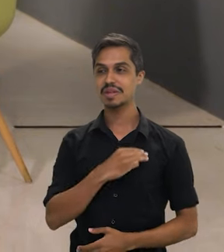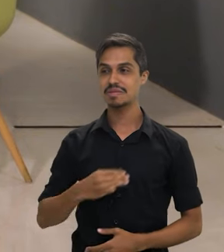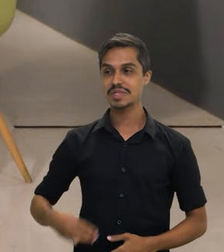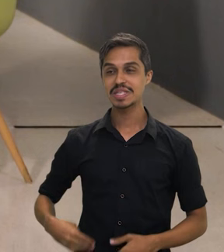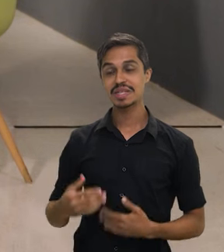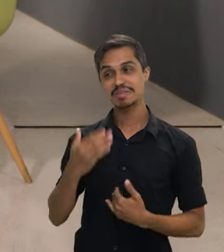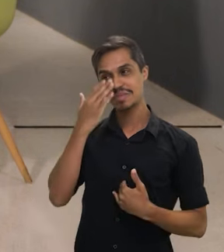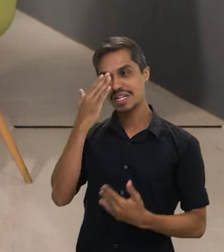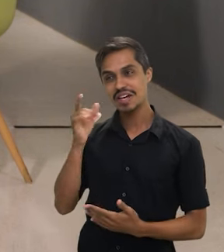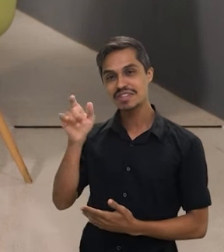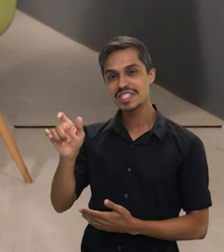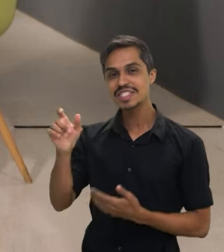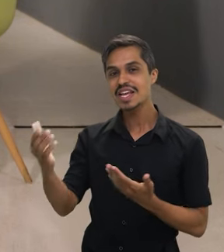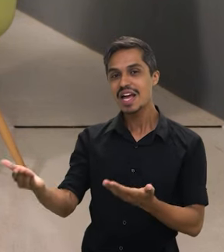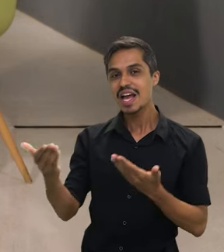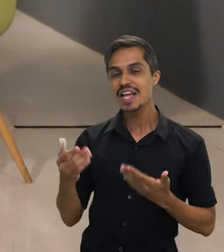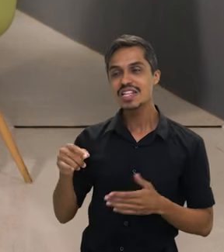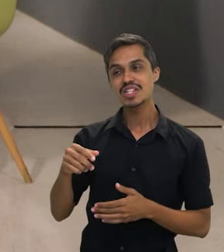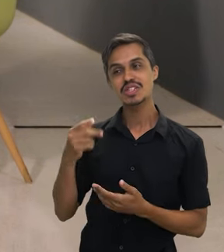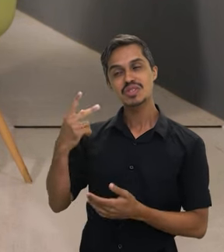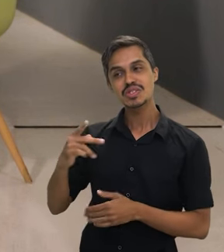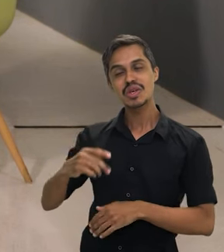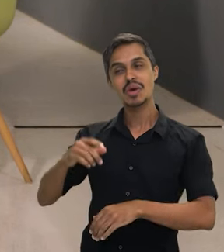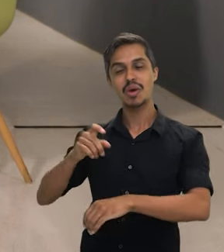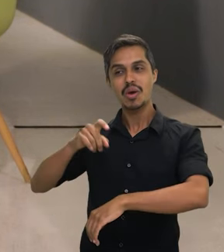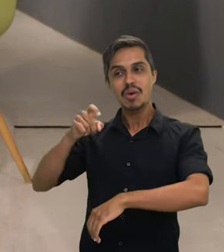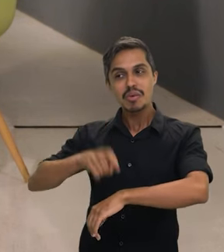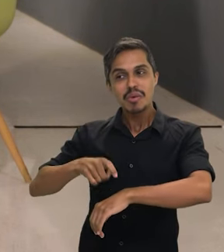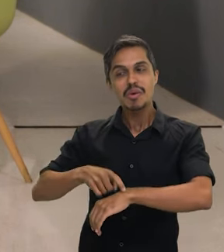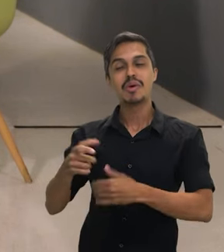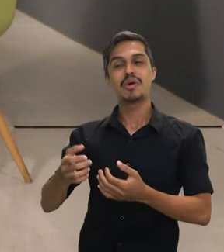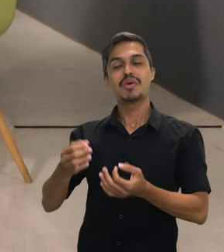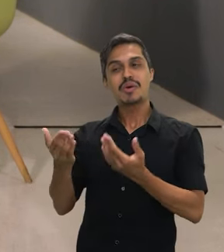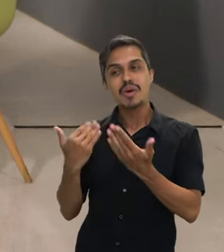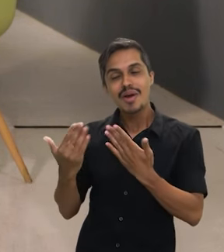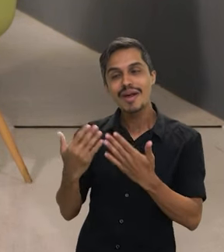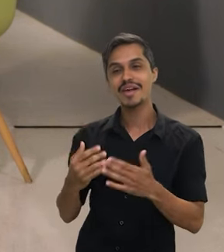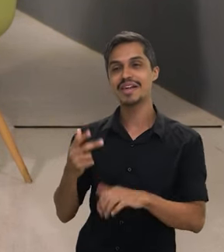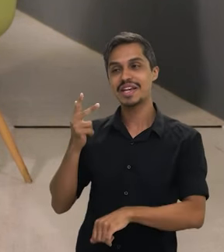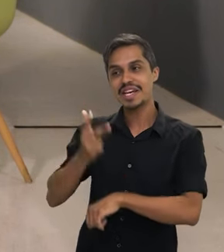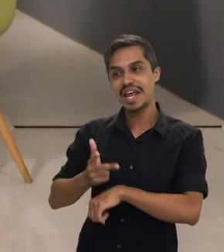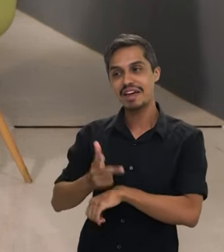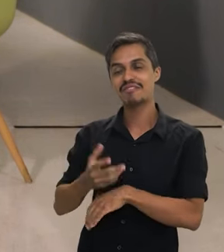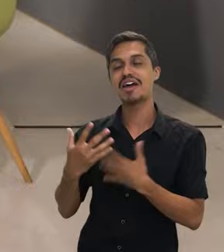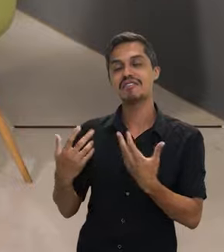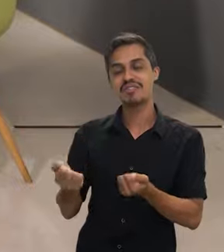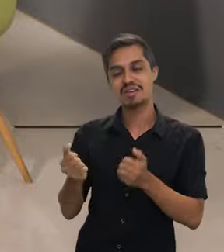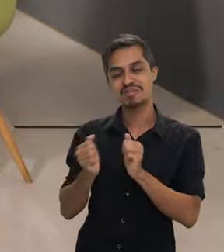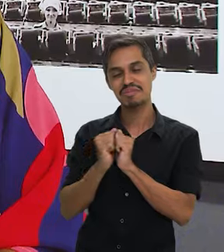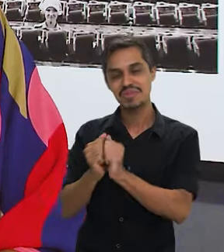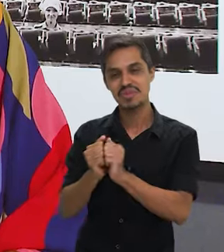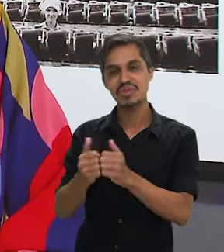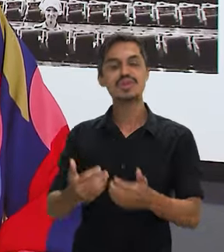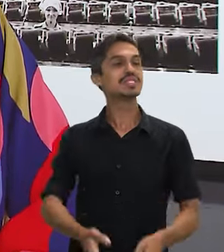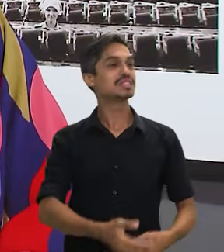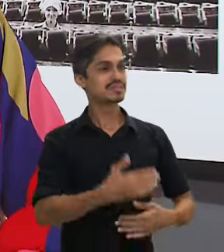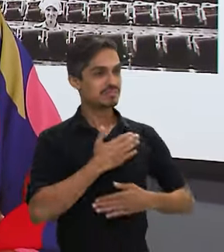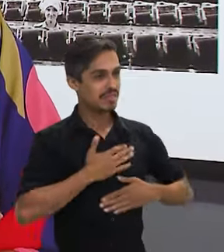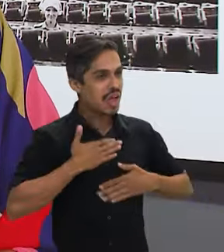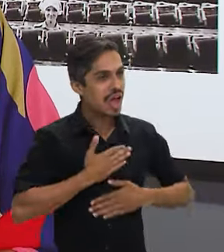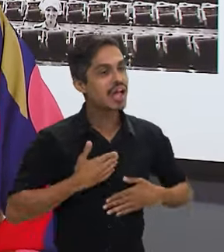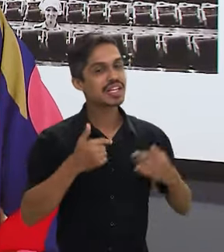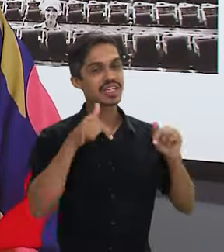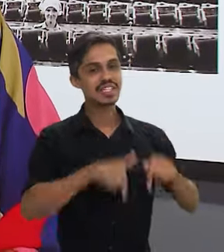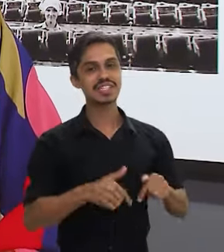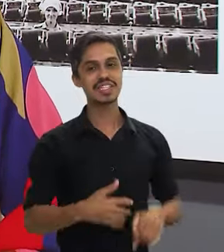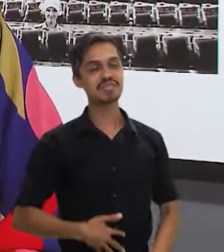Ministra, muito obrigada por abrir um espacinho aí na sua agenda para gravar com a gente esse programa. Imagina, uma honra estar aqui com